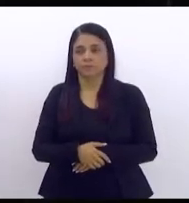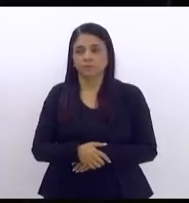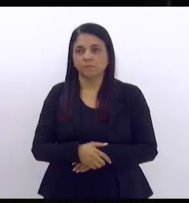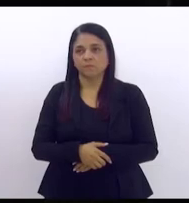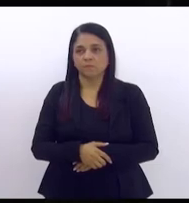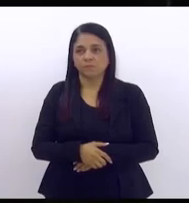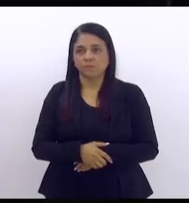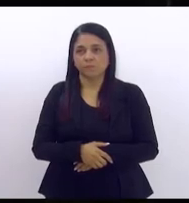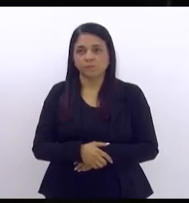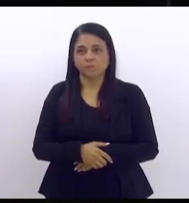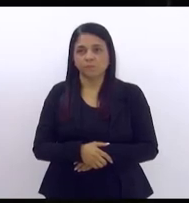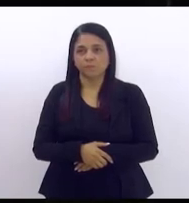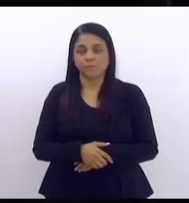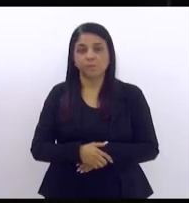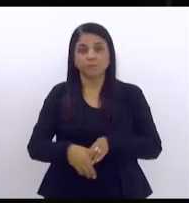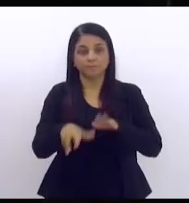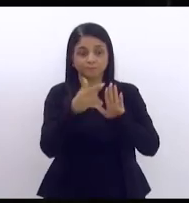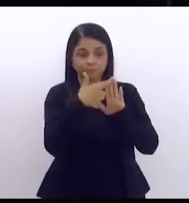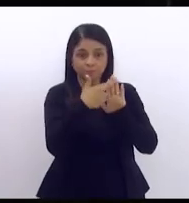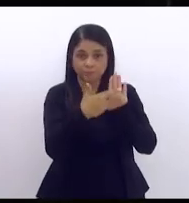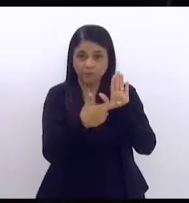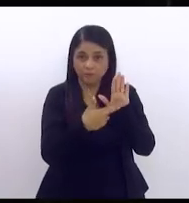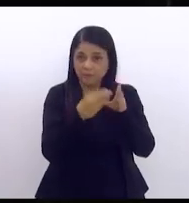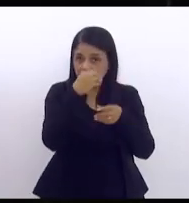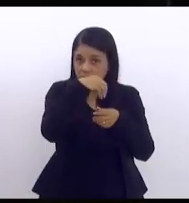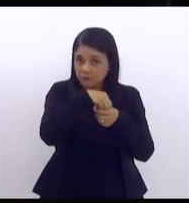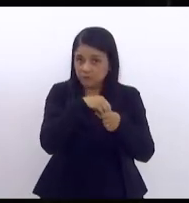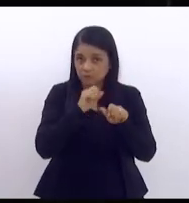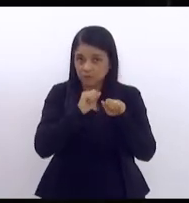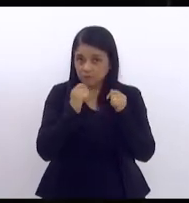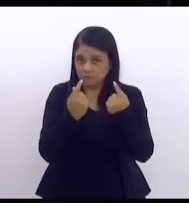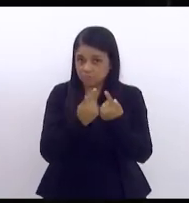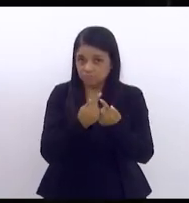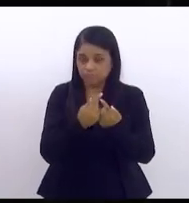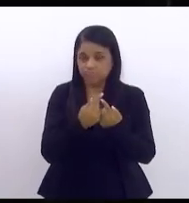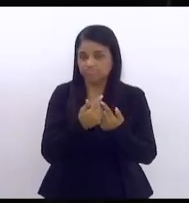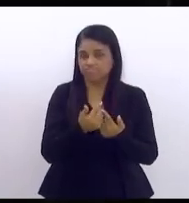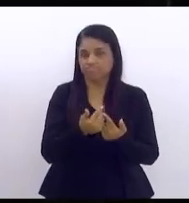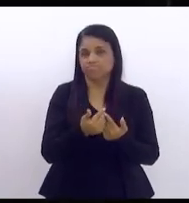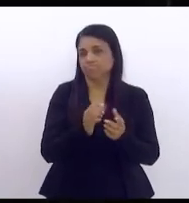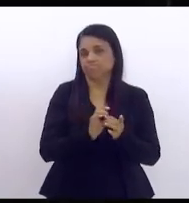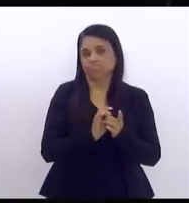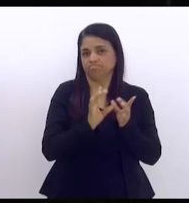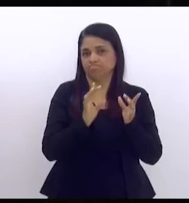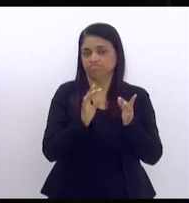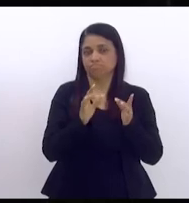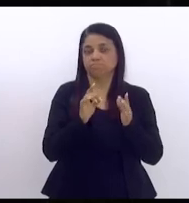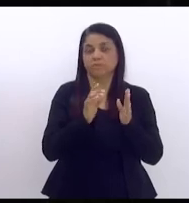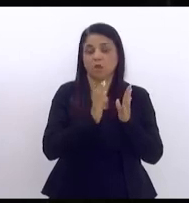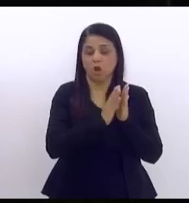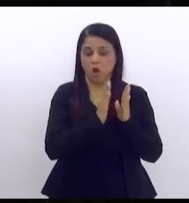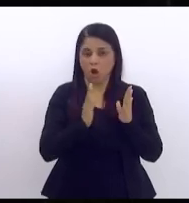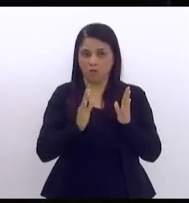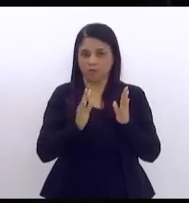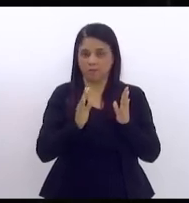o nosso regimento interno não permite que a gente passe na questão de ordem